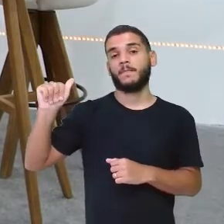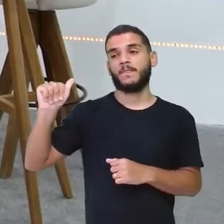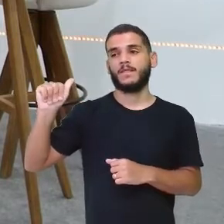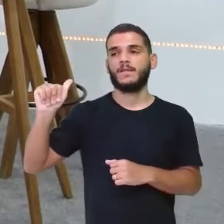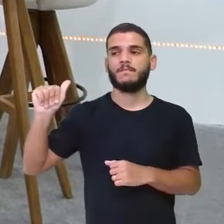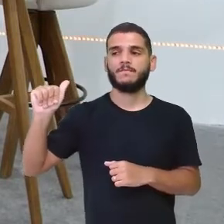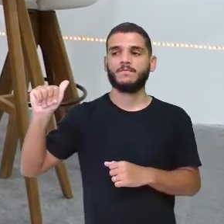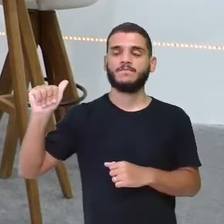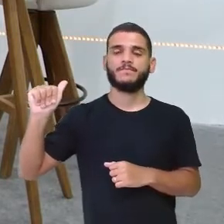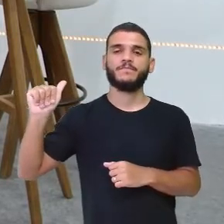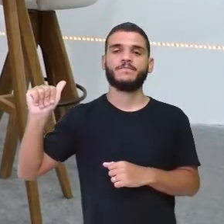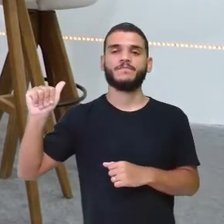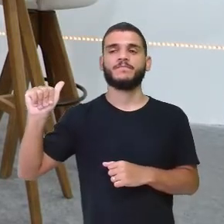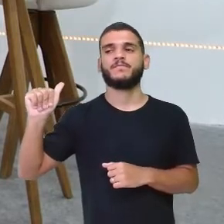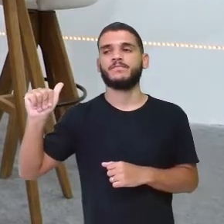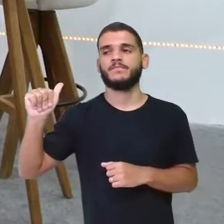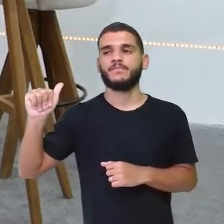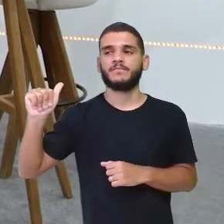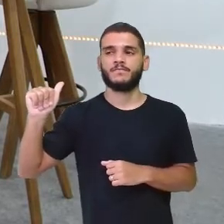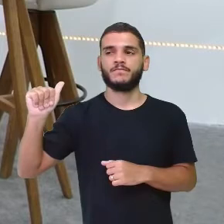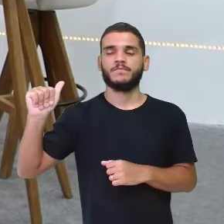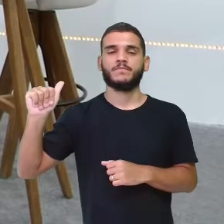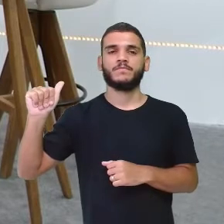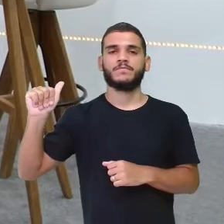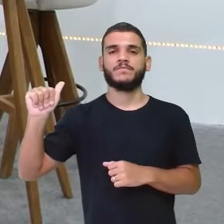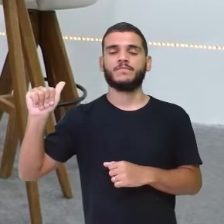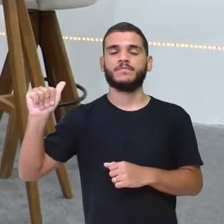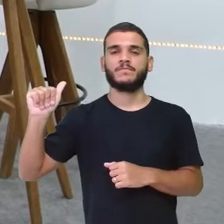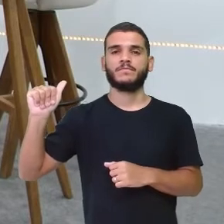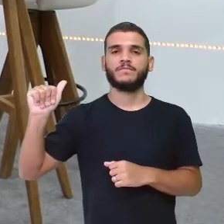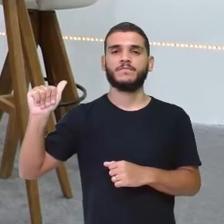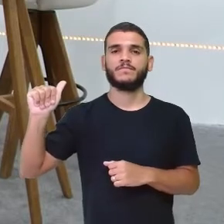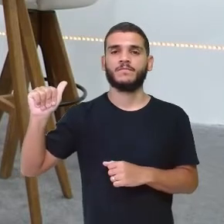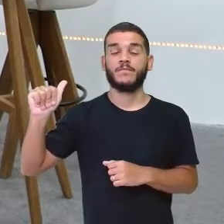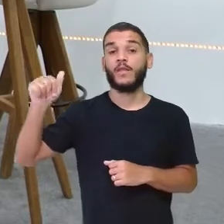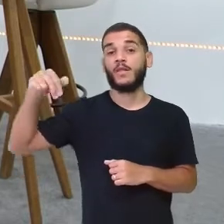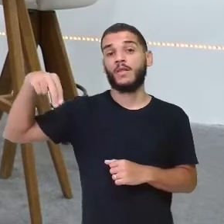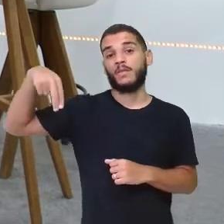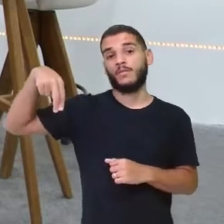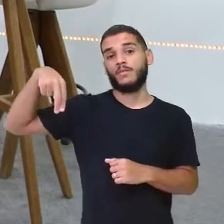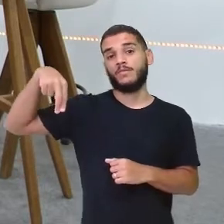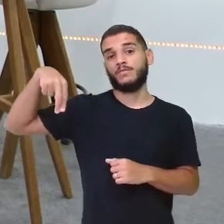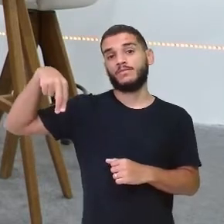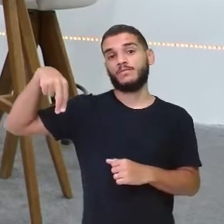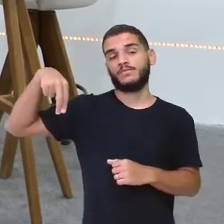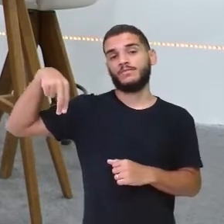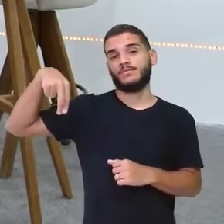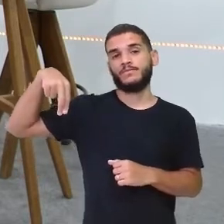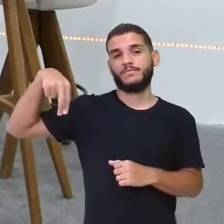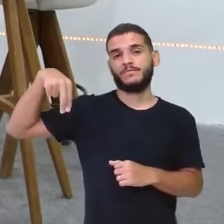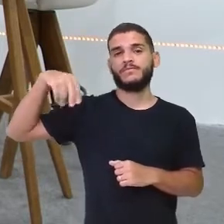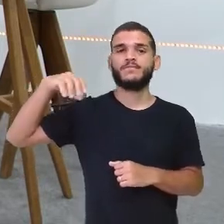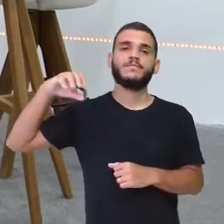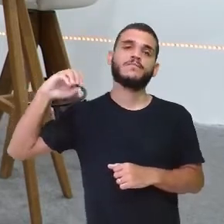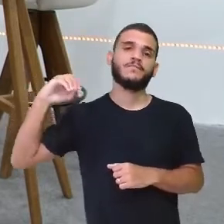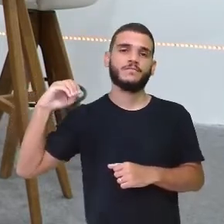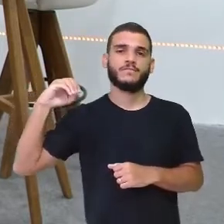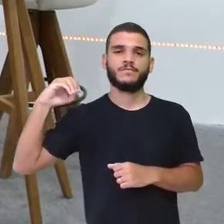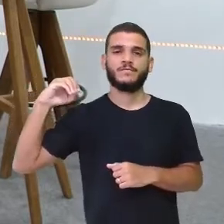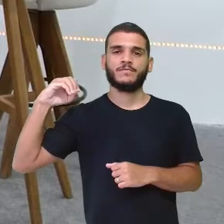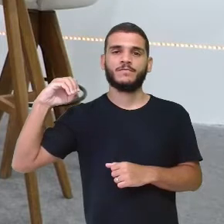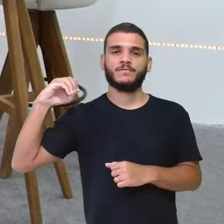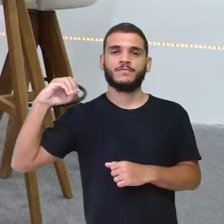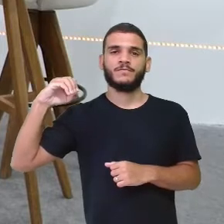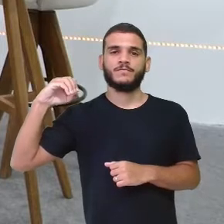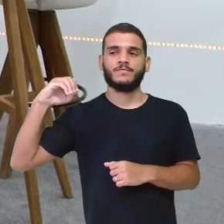Cã. Nó. Olha aí. Nó. Qual é? O N e o O. E o O.